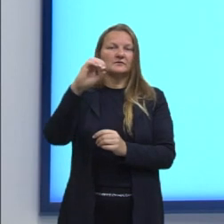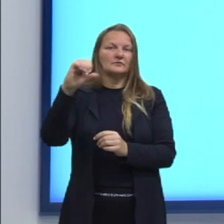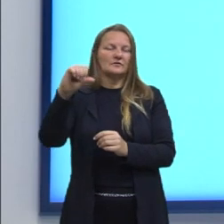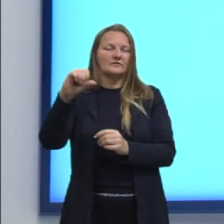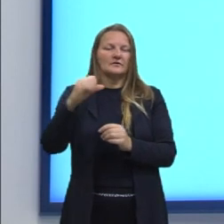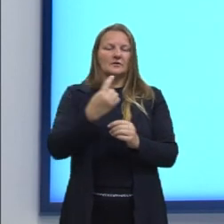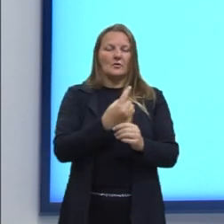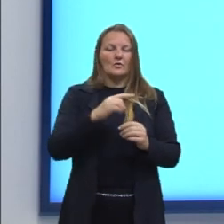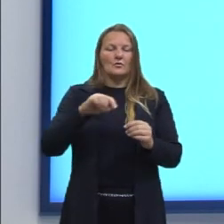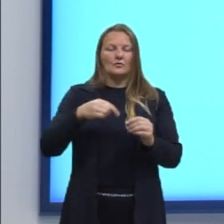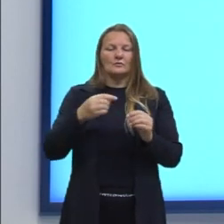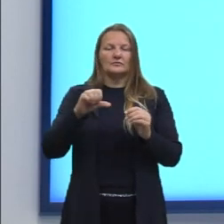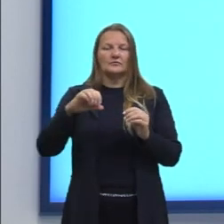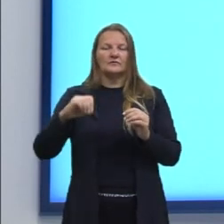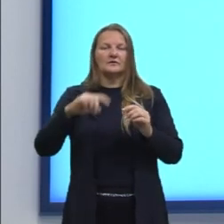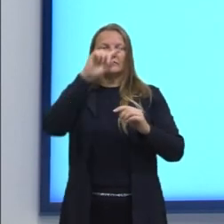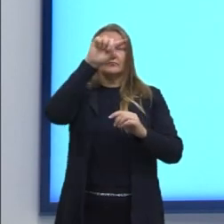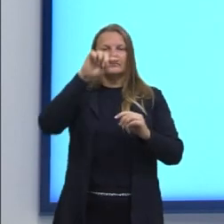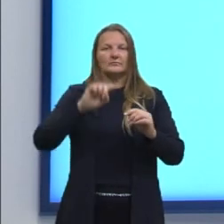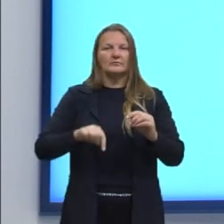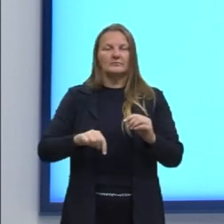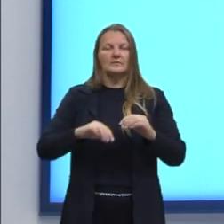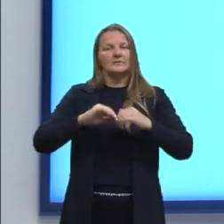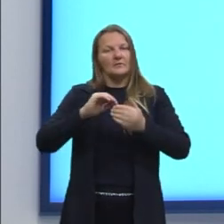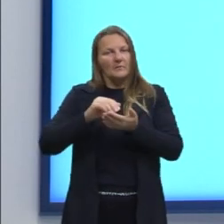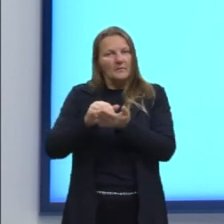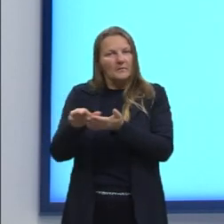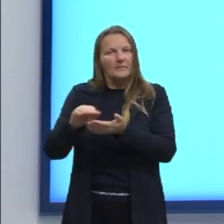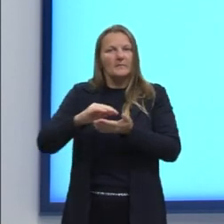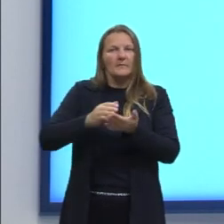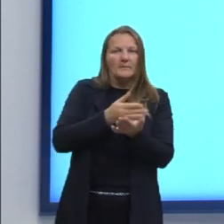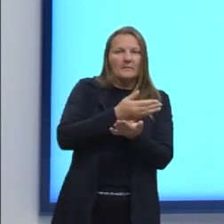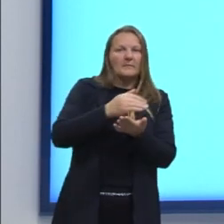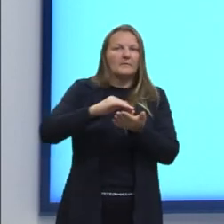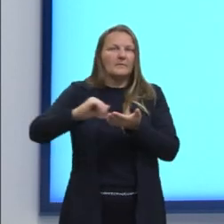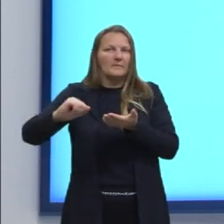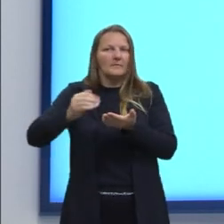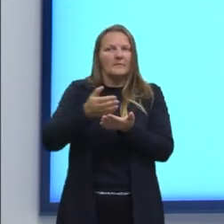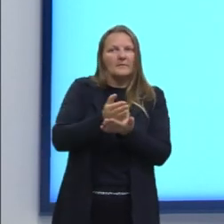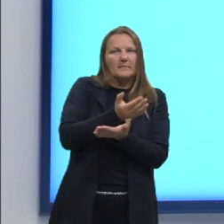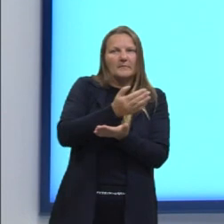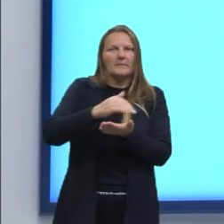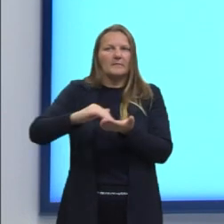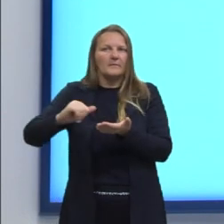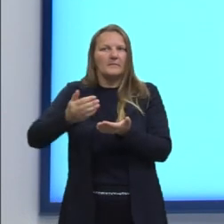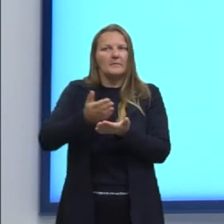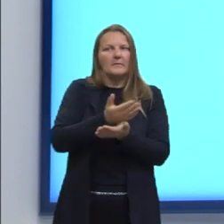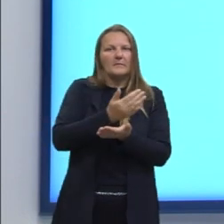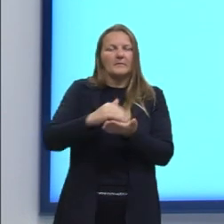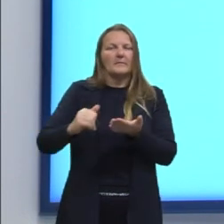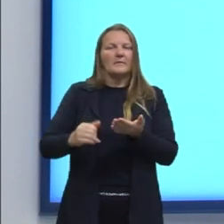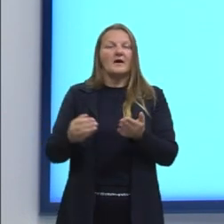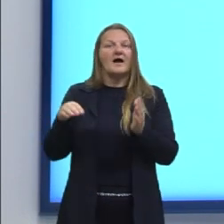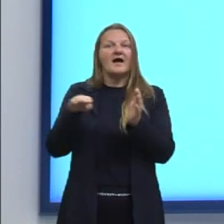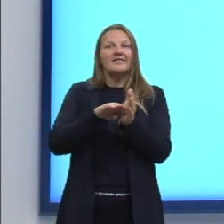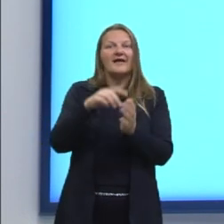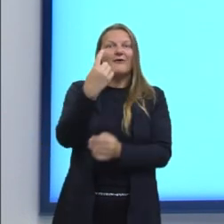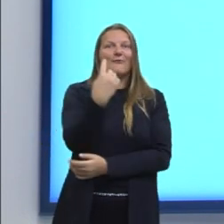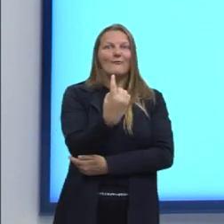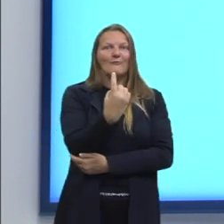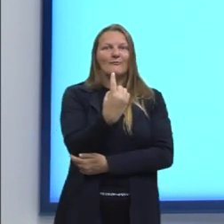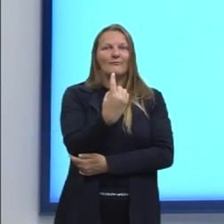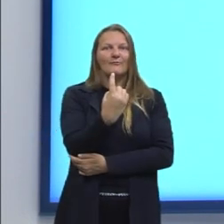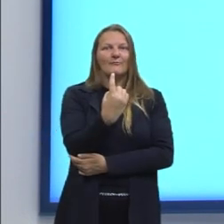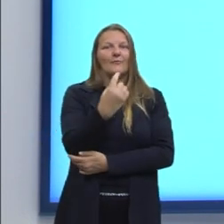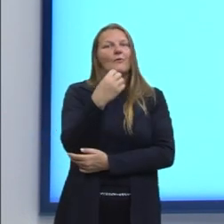1,90. Riscamos também, elimina. E vai eliminando todos os valores até restar somente